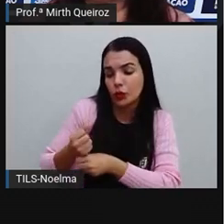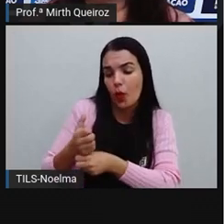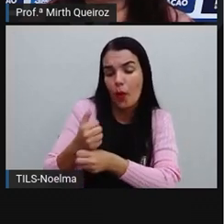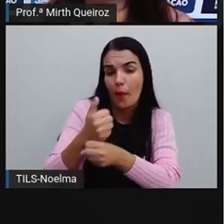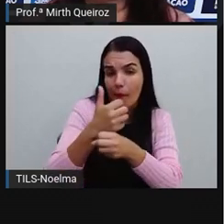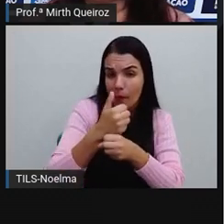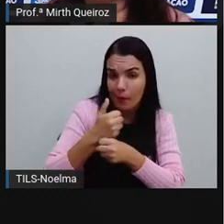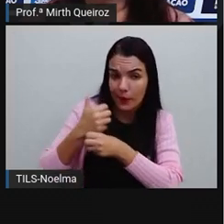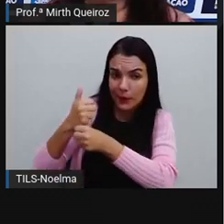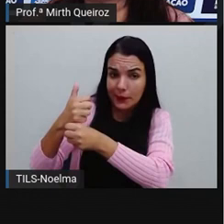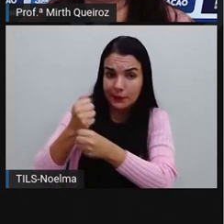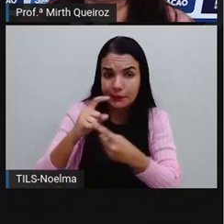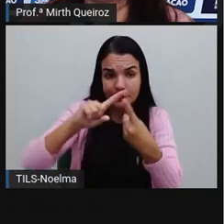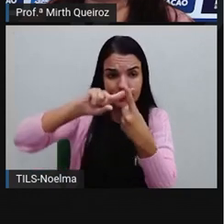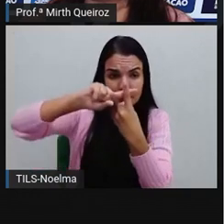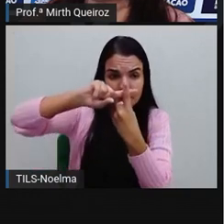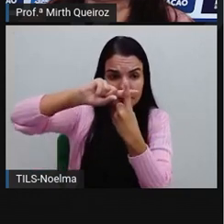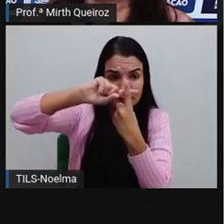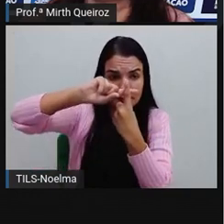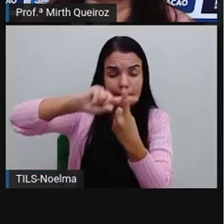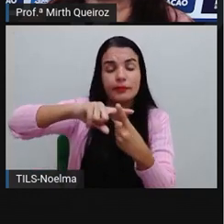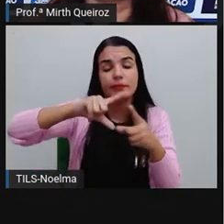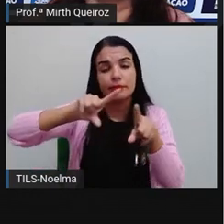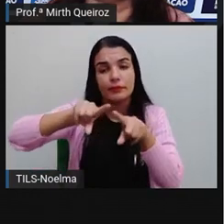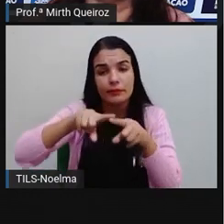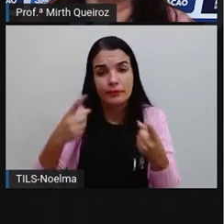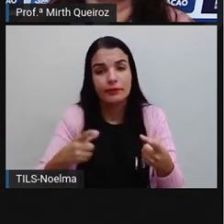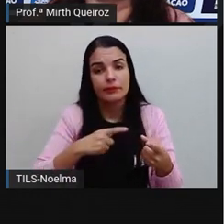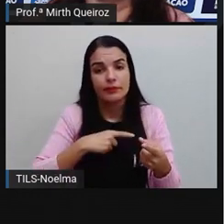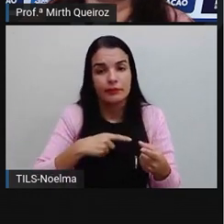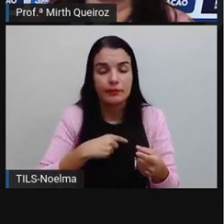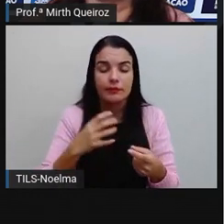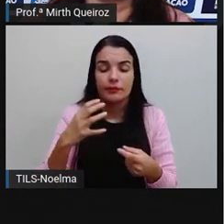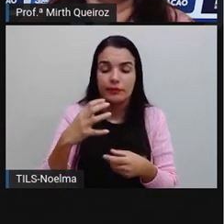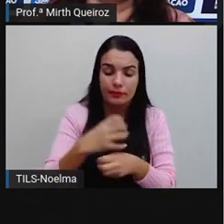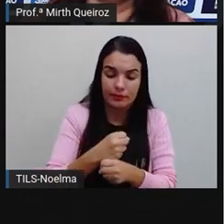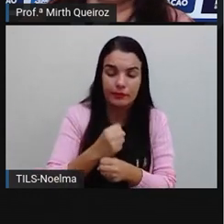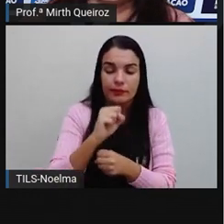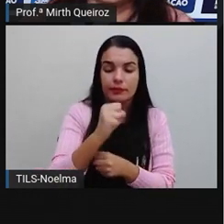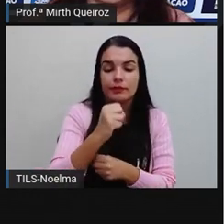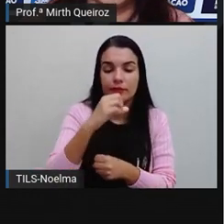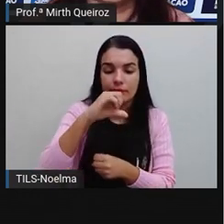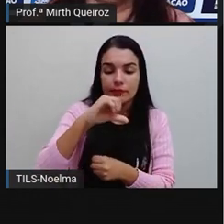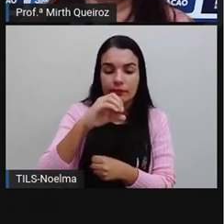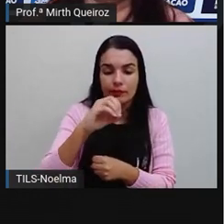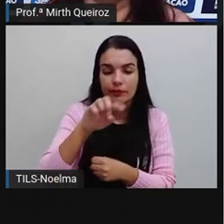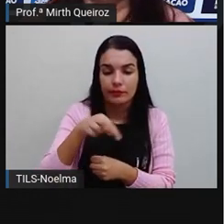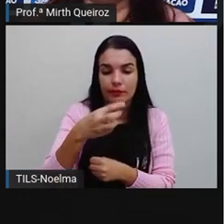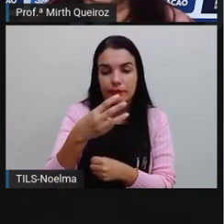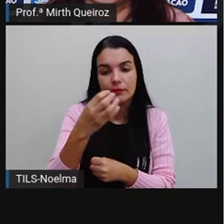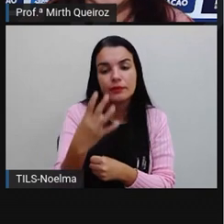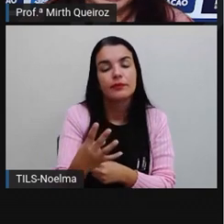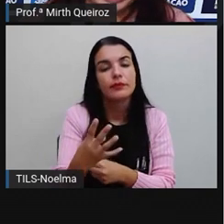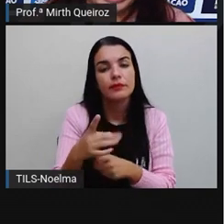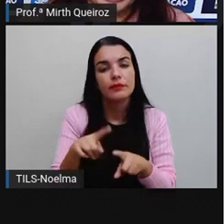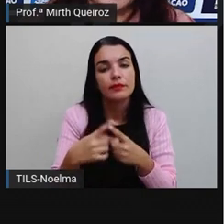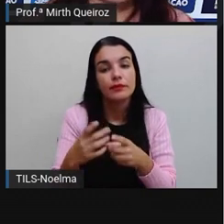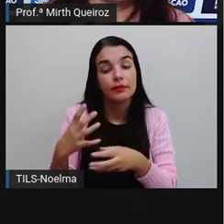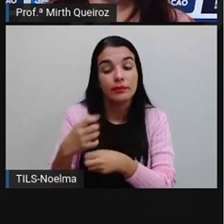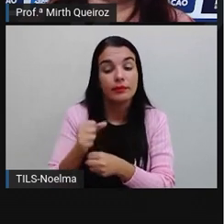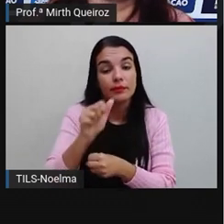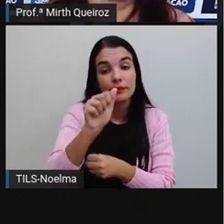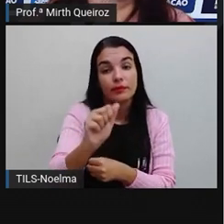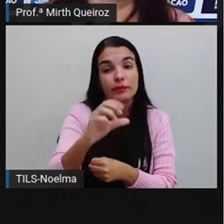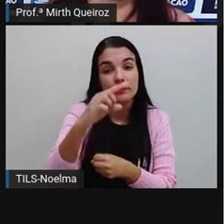todas essas informações e obtivemos aí o total de 890,34. Então, nós utilizamos a